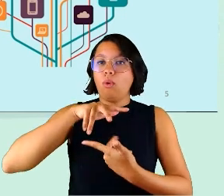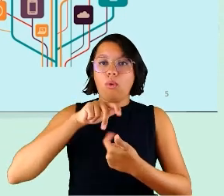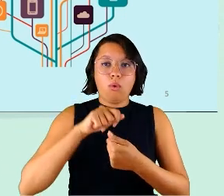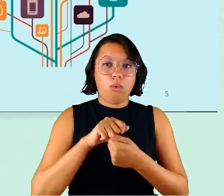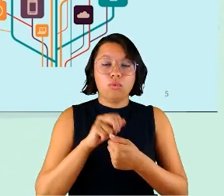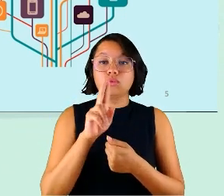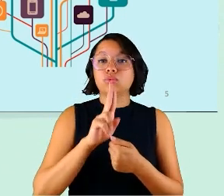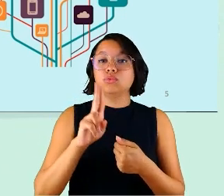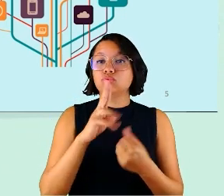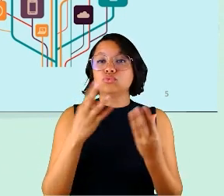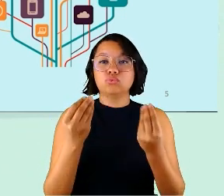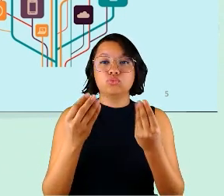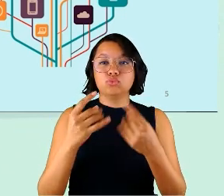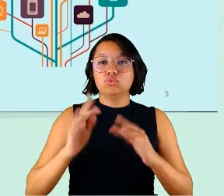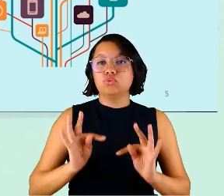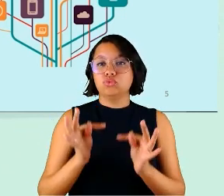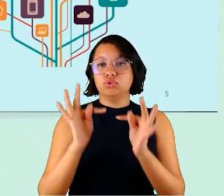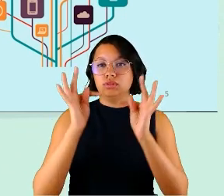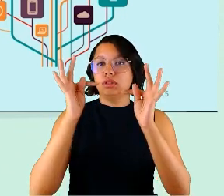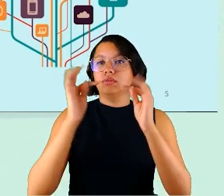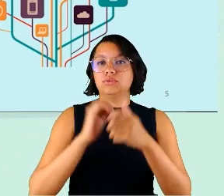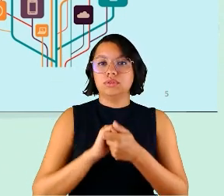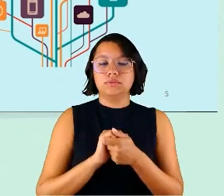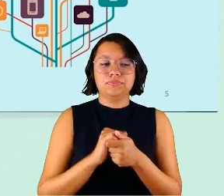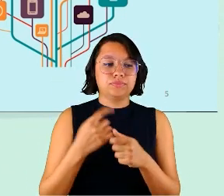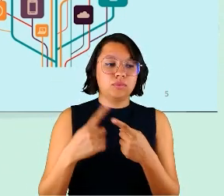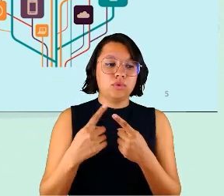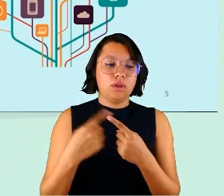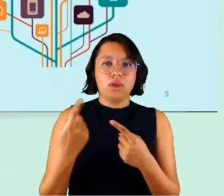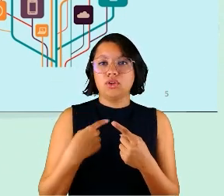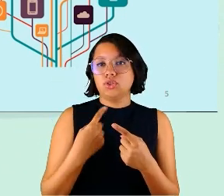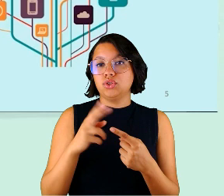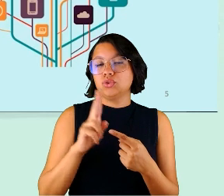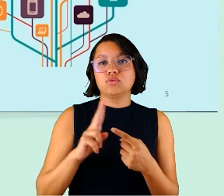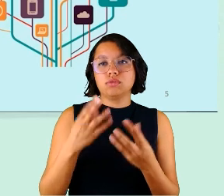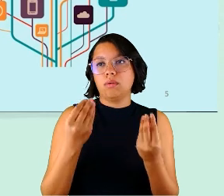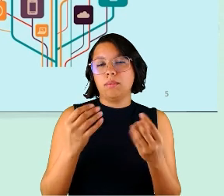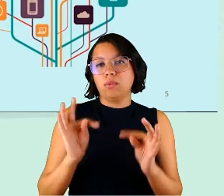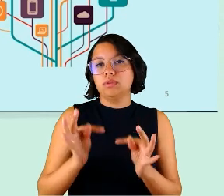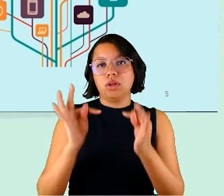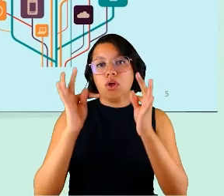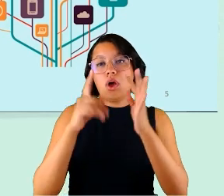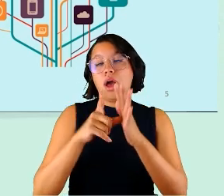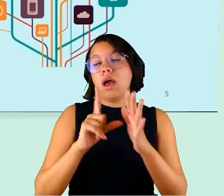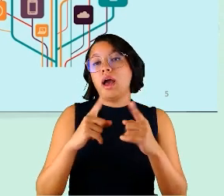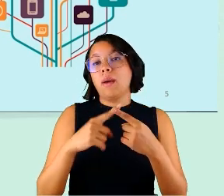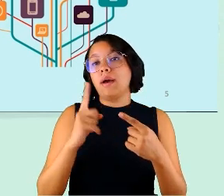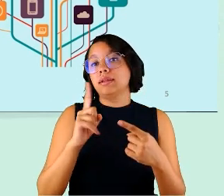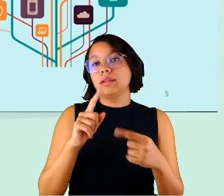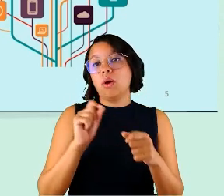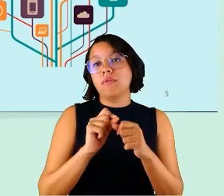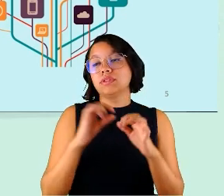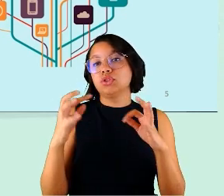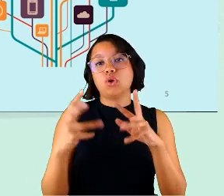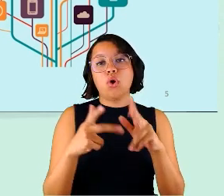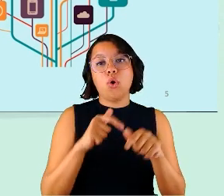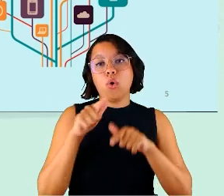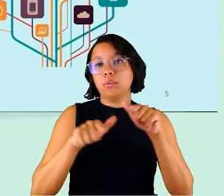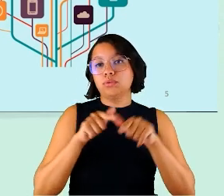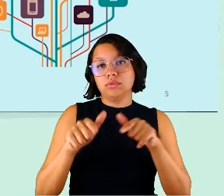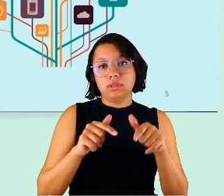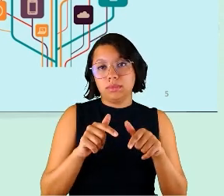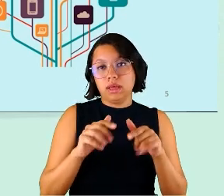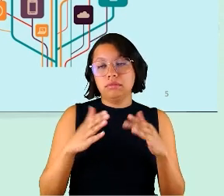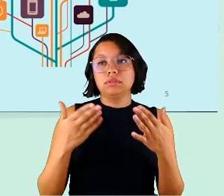foi o uso intensivo de tecnologia, porque a gente utilizava a tecnologia antes, só que não para fazer todas as